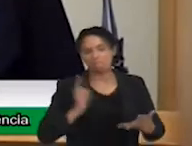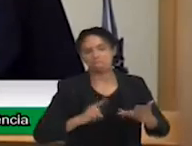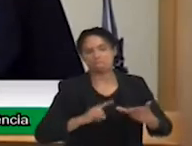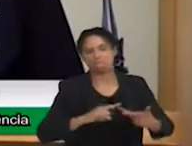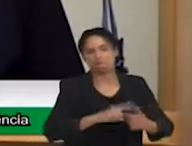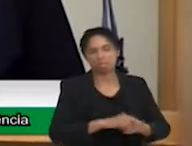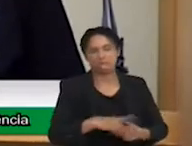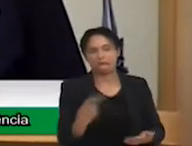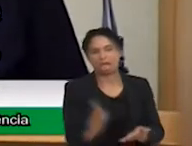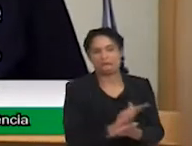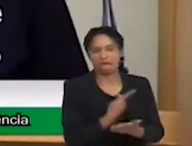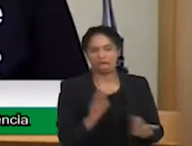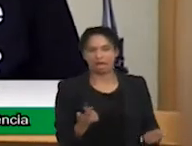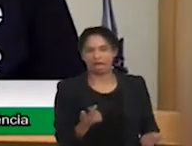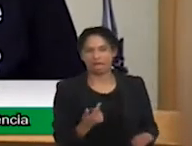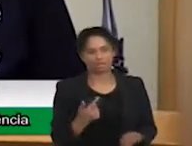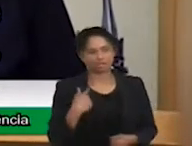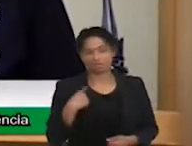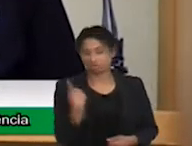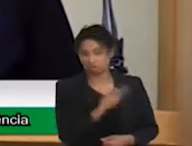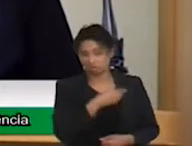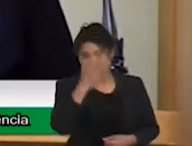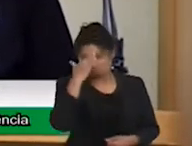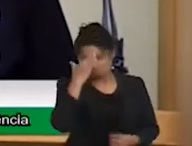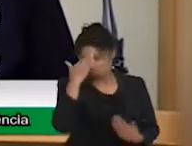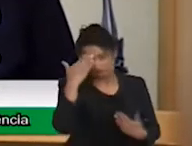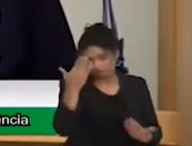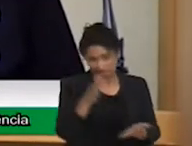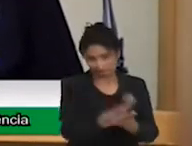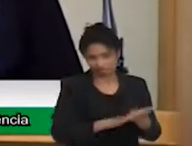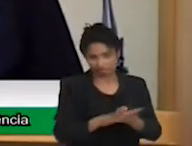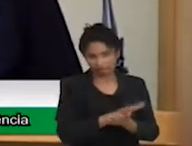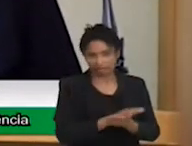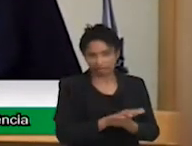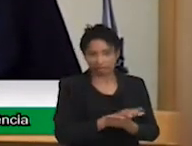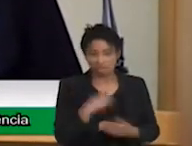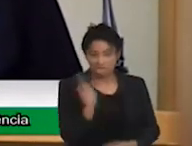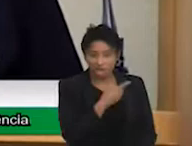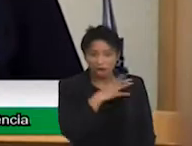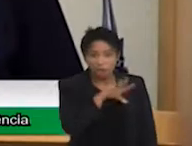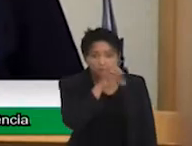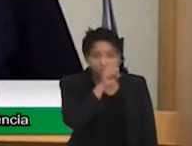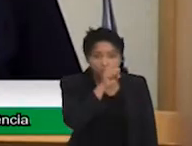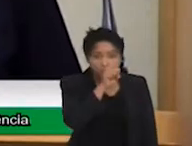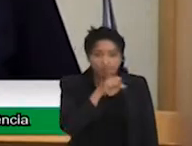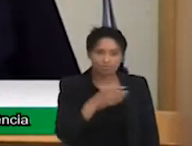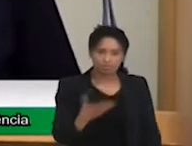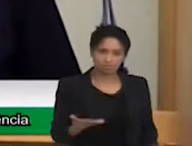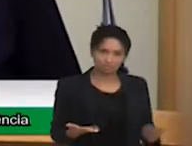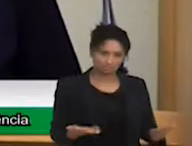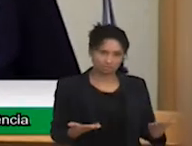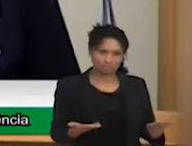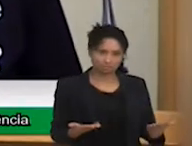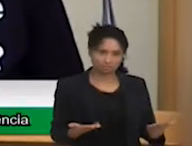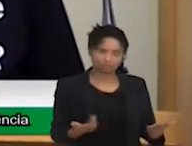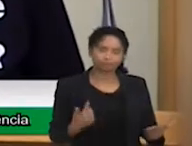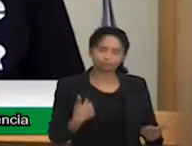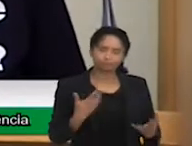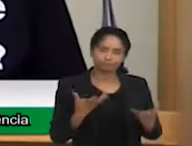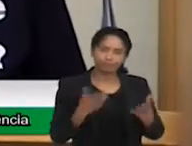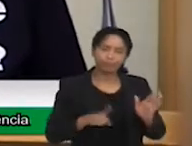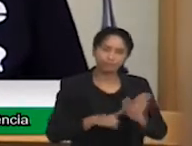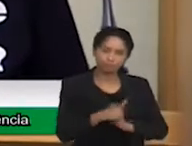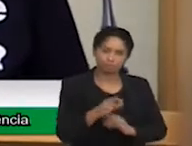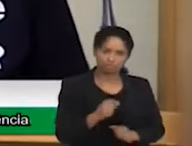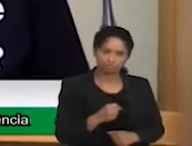Nos bloqueiam a fala, nos colocando em condições subhumanas. E deixo aqui uma pergunta. E se